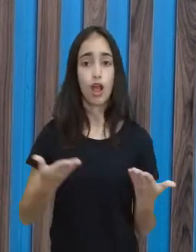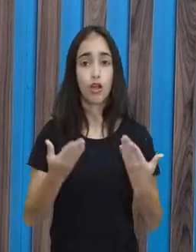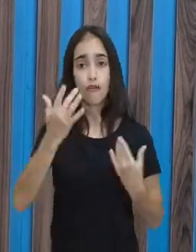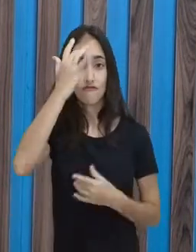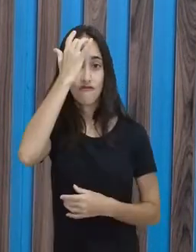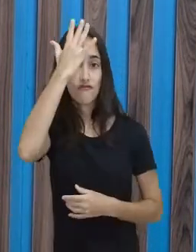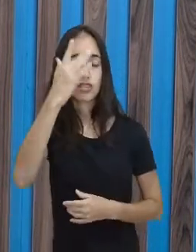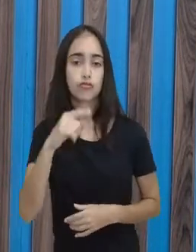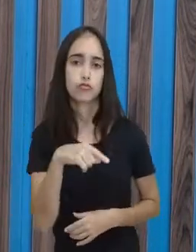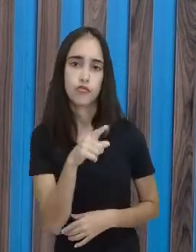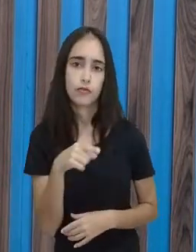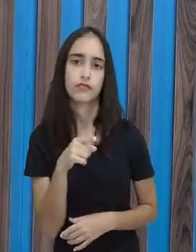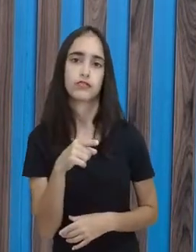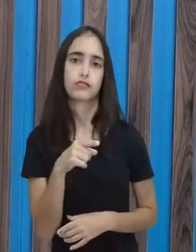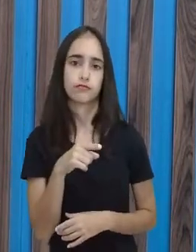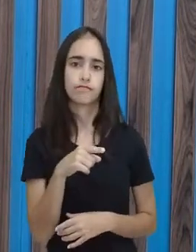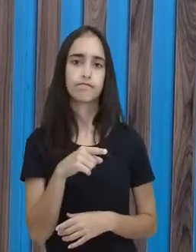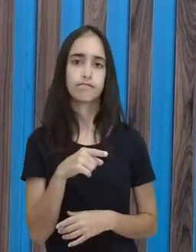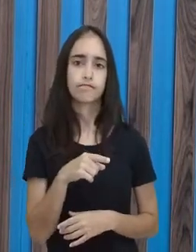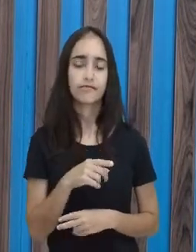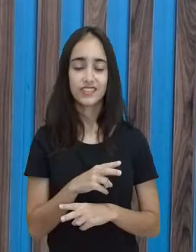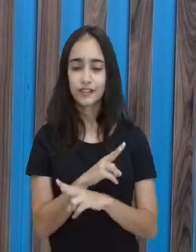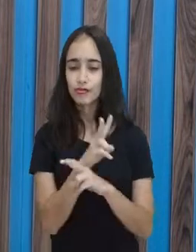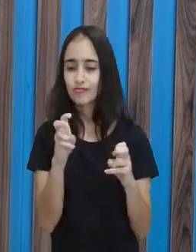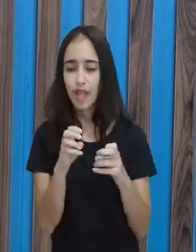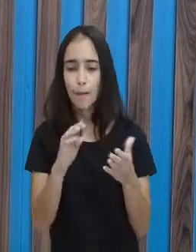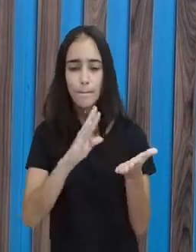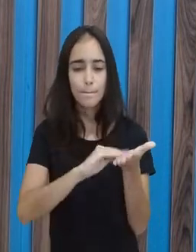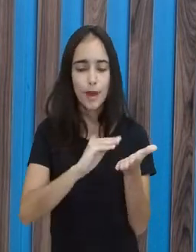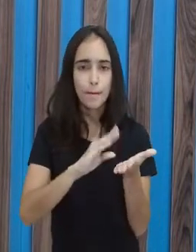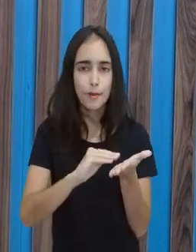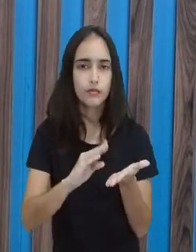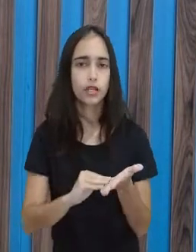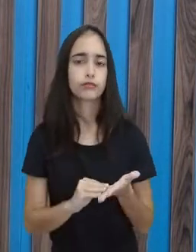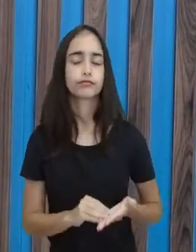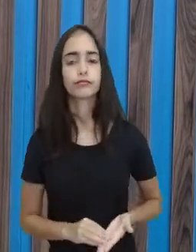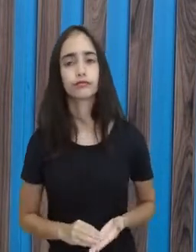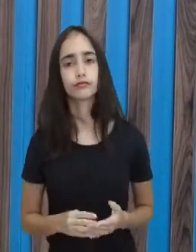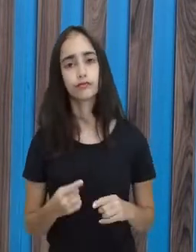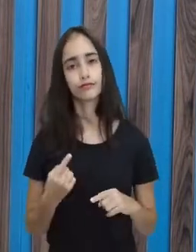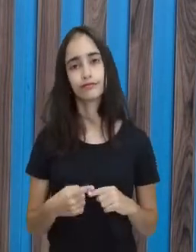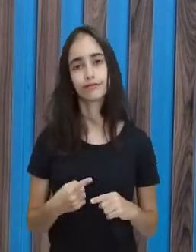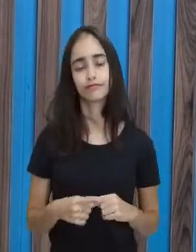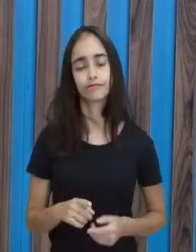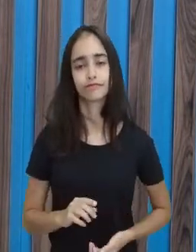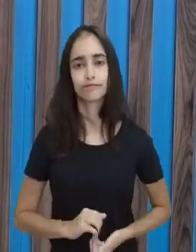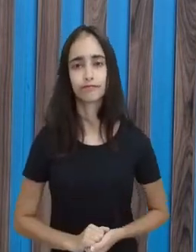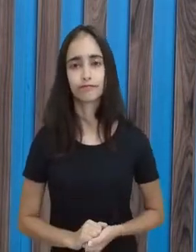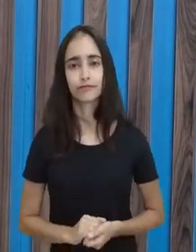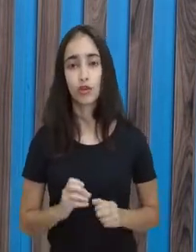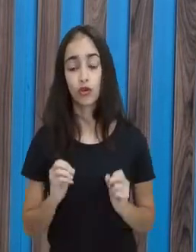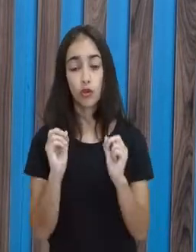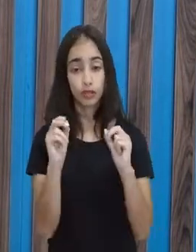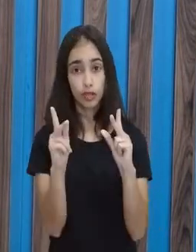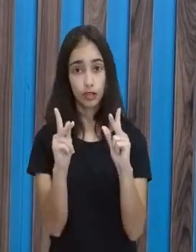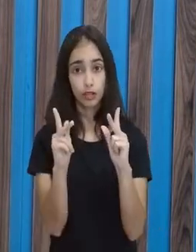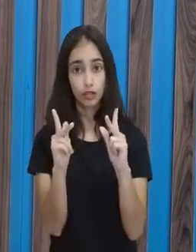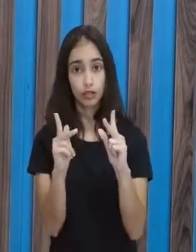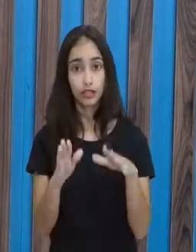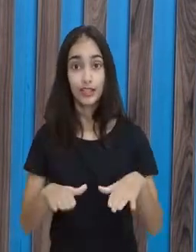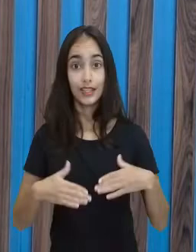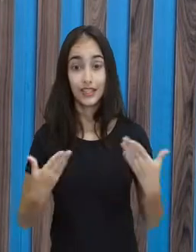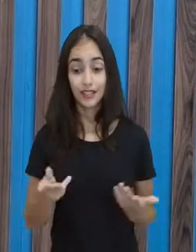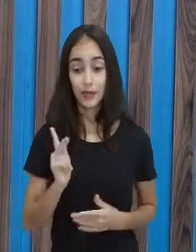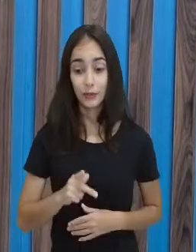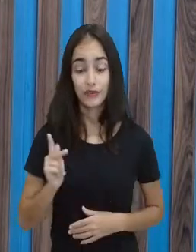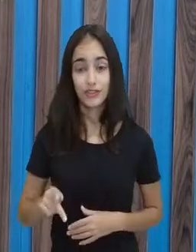você esse conteúdo. Proporcionalidade, grandezas proporcionais inversas. Então, Ricardinho,